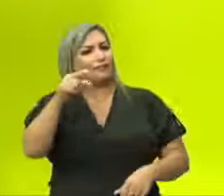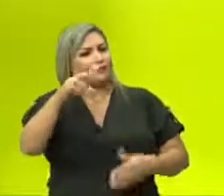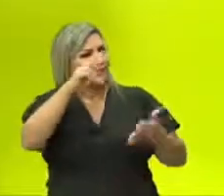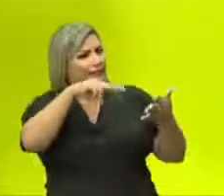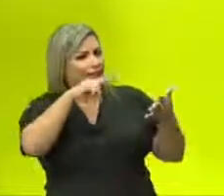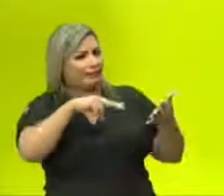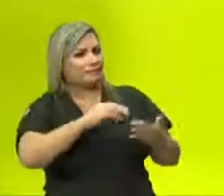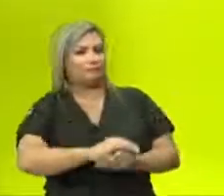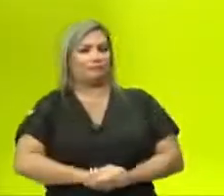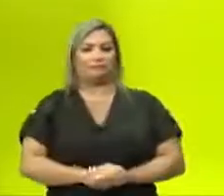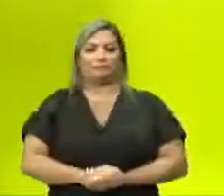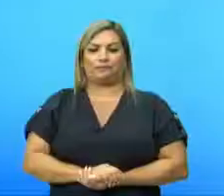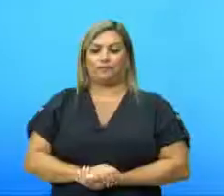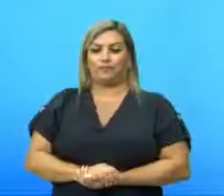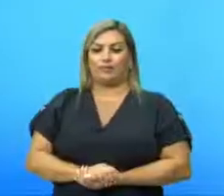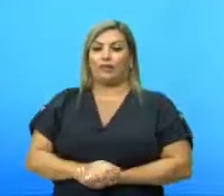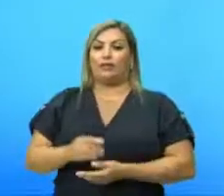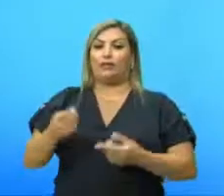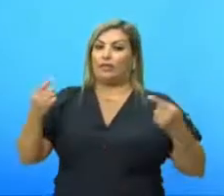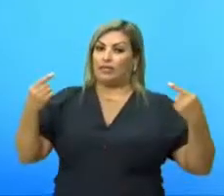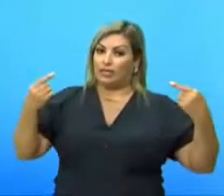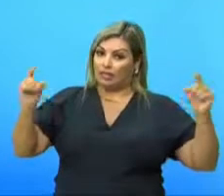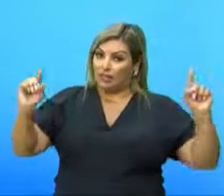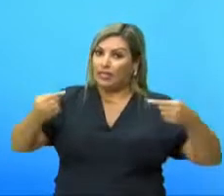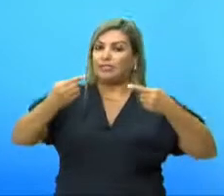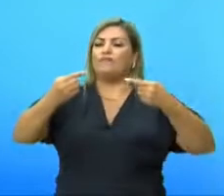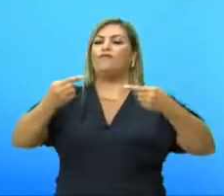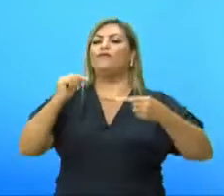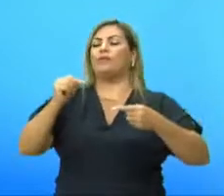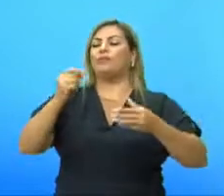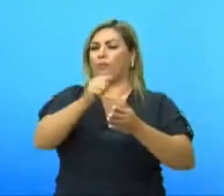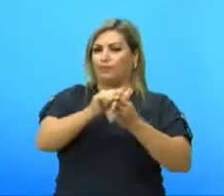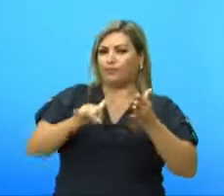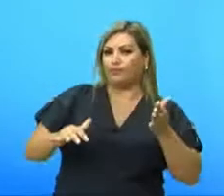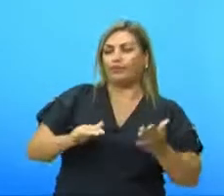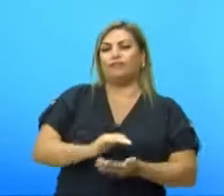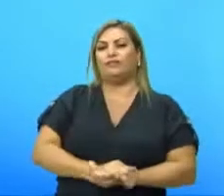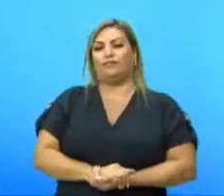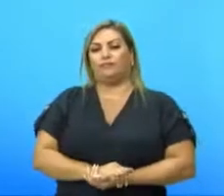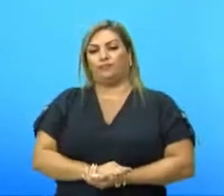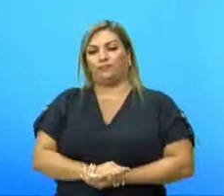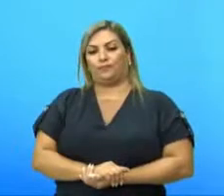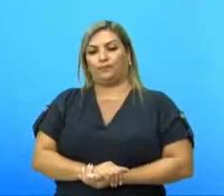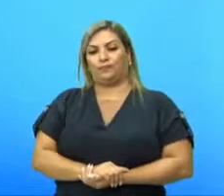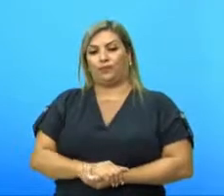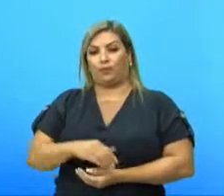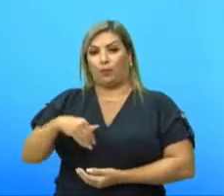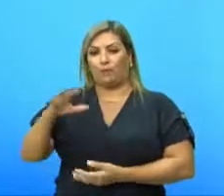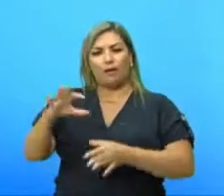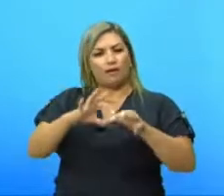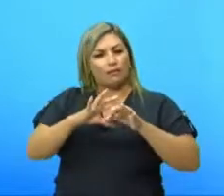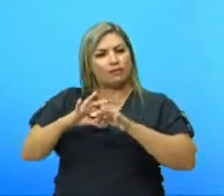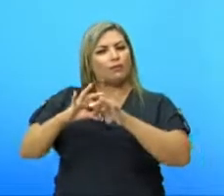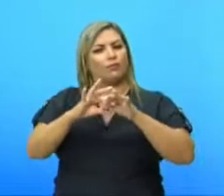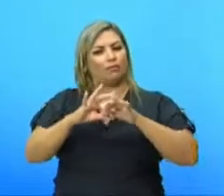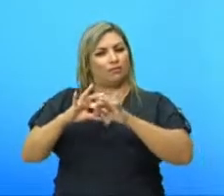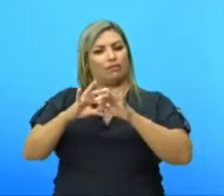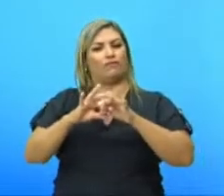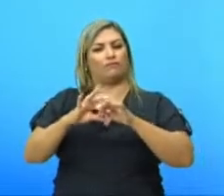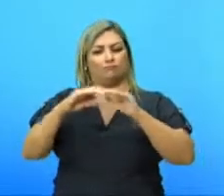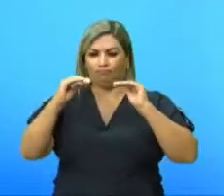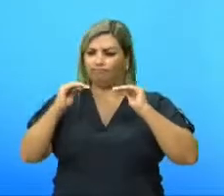leia. Desafio é uma atividade. Vamos ler comigo? O mais harmonioso e